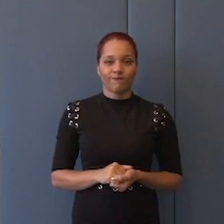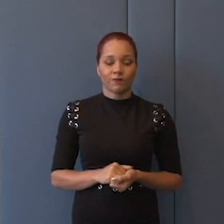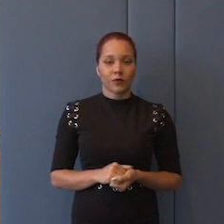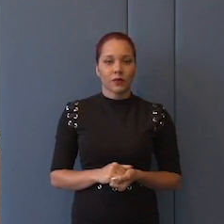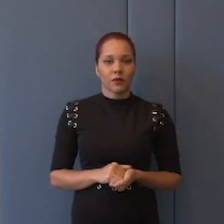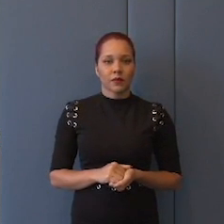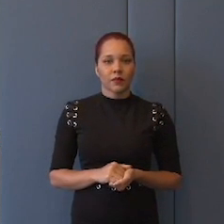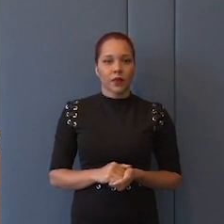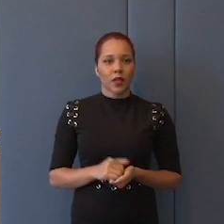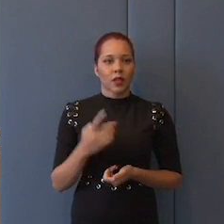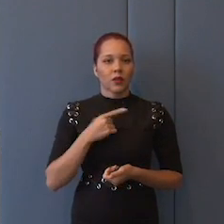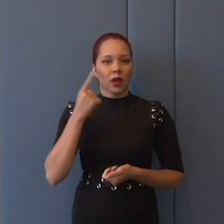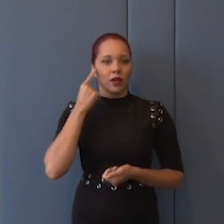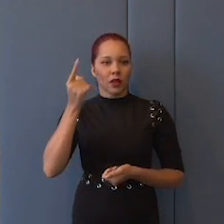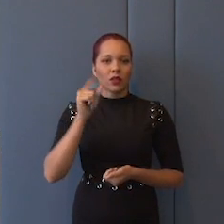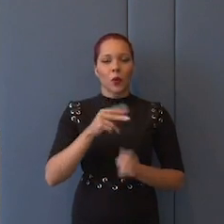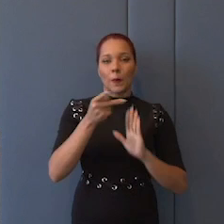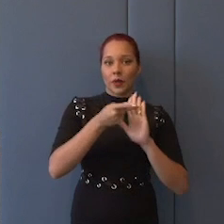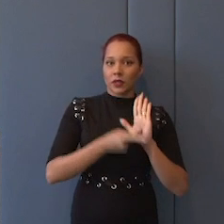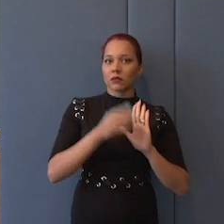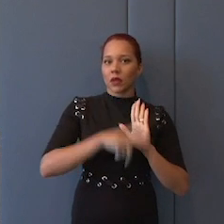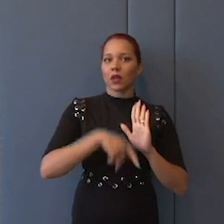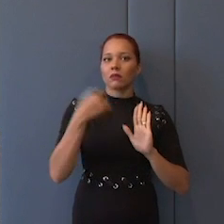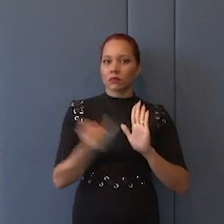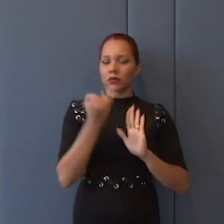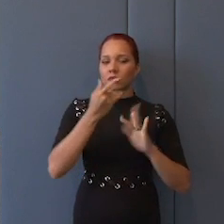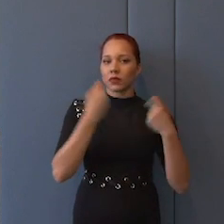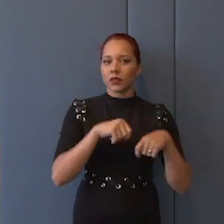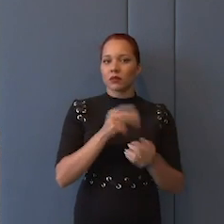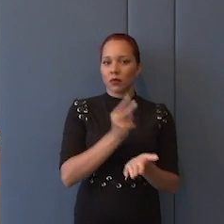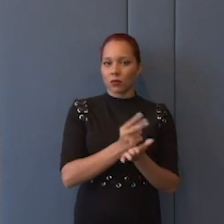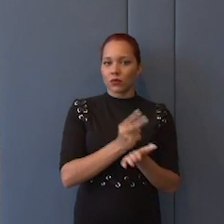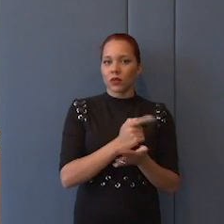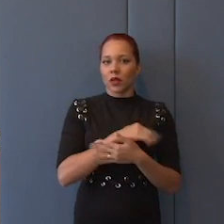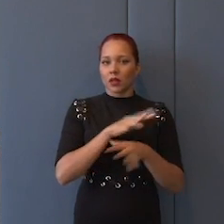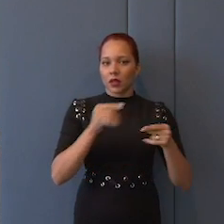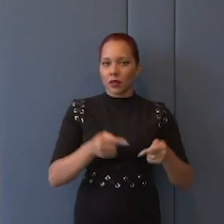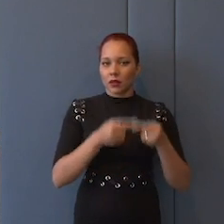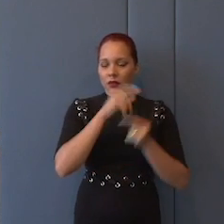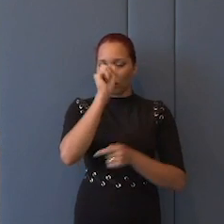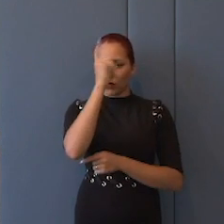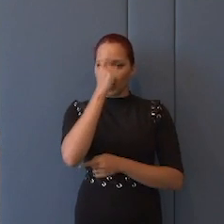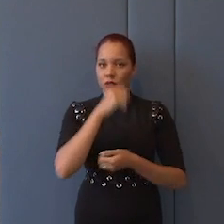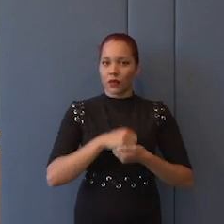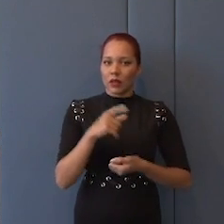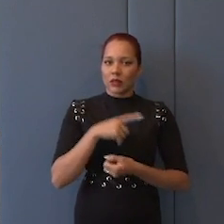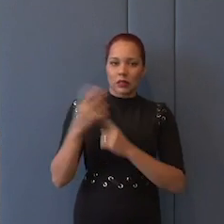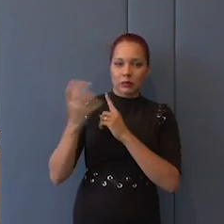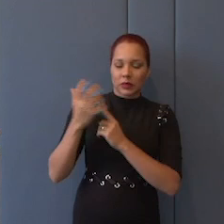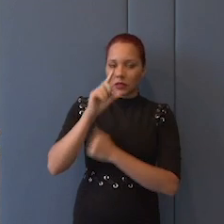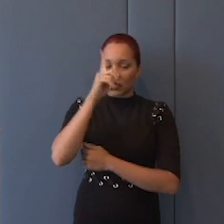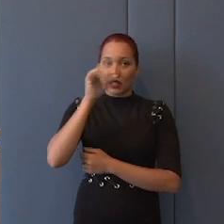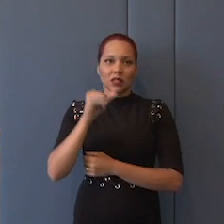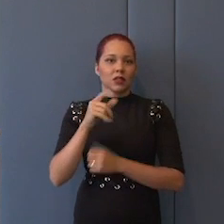Então, o balizamento por princípios é necessário para manter essa tensão criativa. Se a gente pudesse fazer qualquer